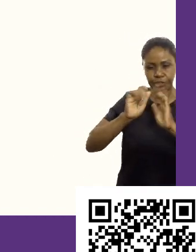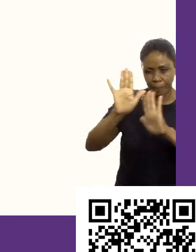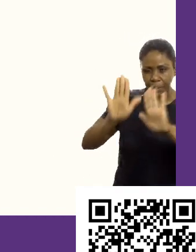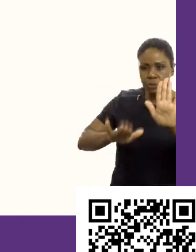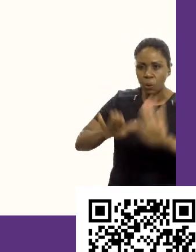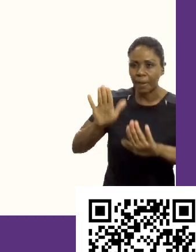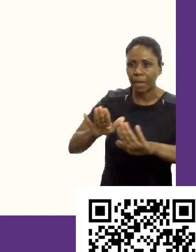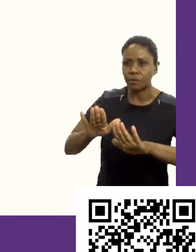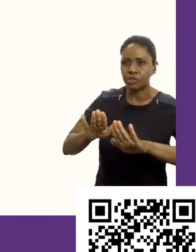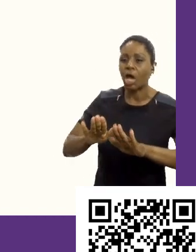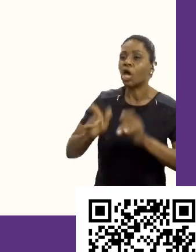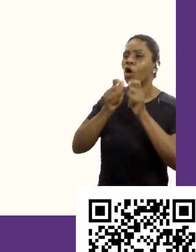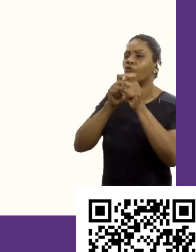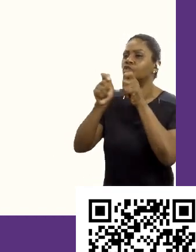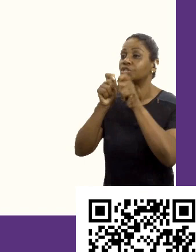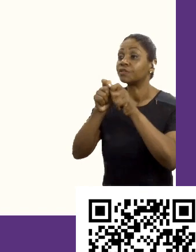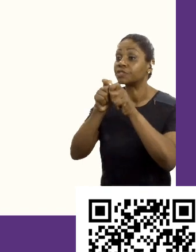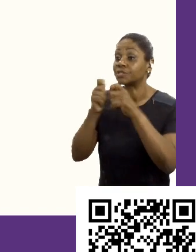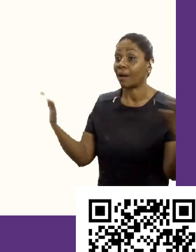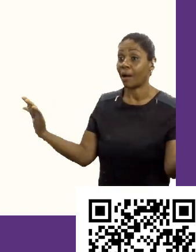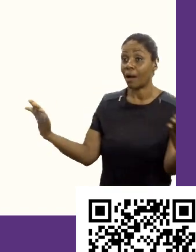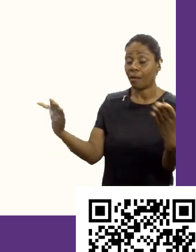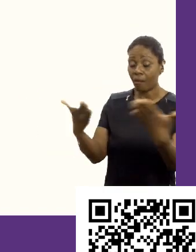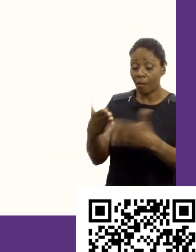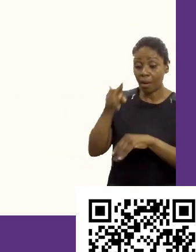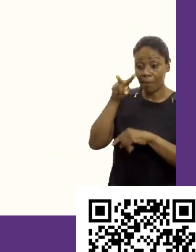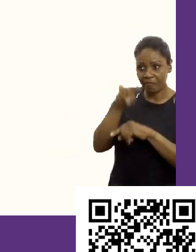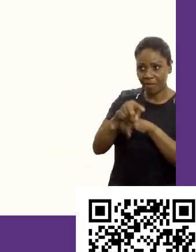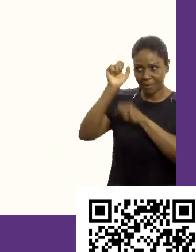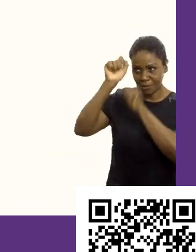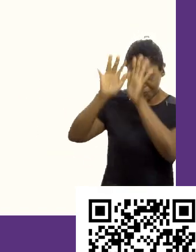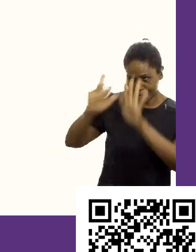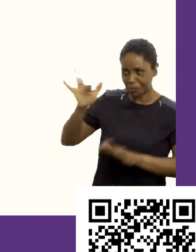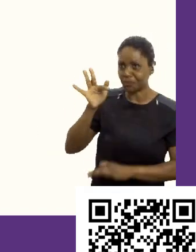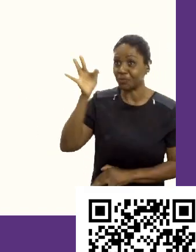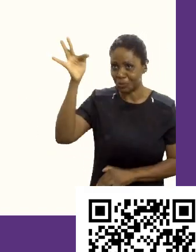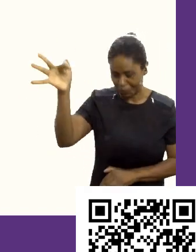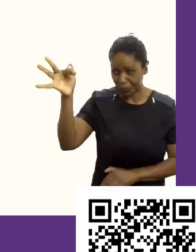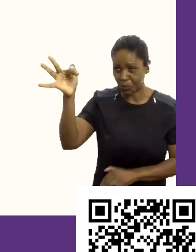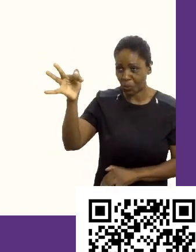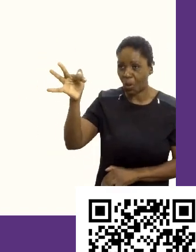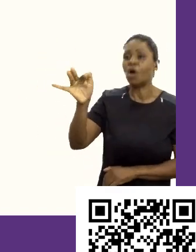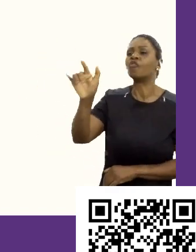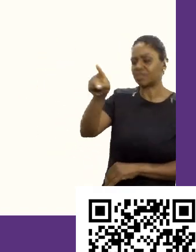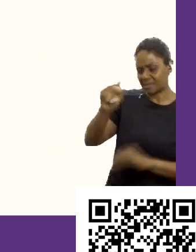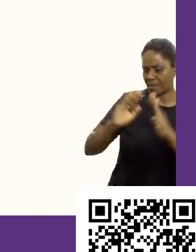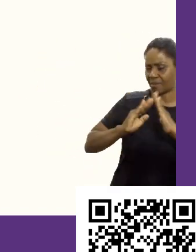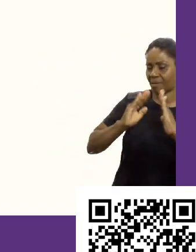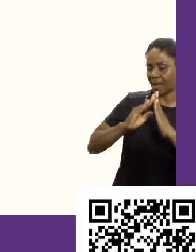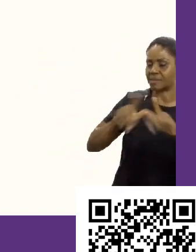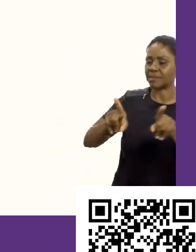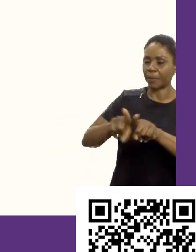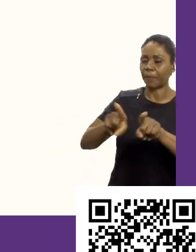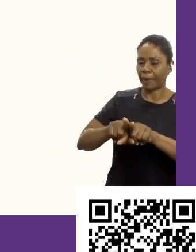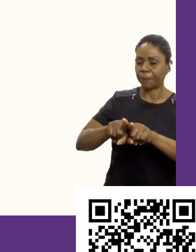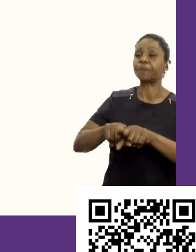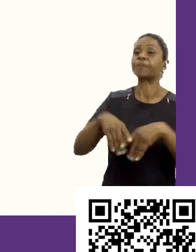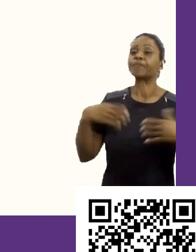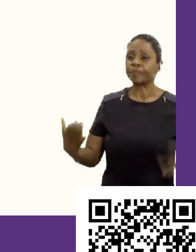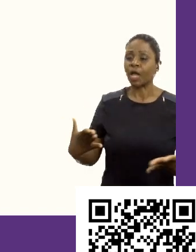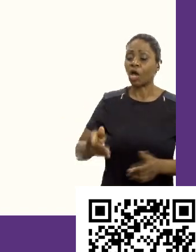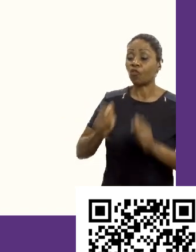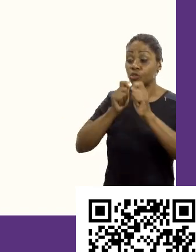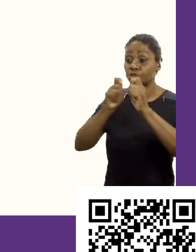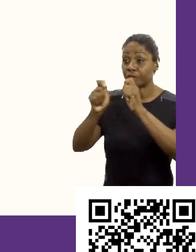supor que eu vou te entrevistar agora para a vaga dos seus sonhos. Quem está aí online também, se liga aí. Vamos supor que eu vou te